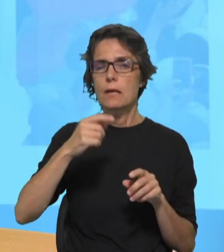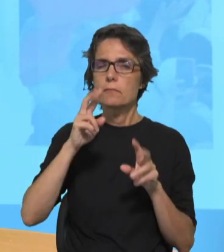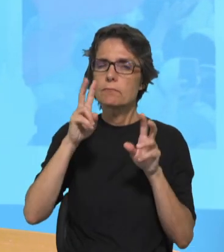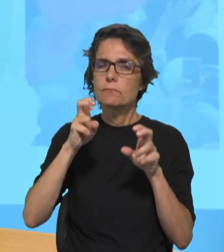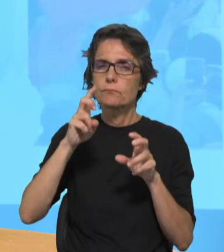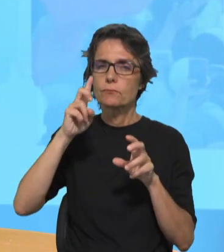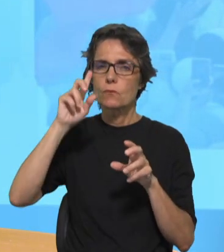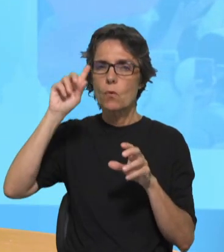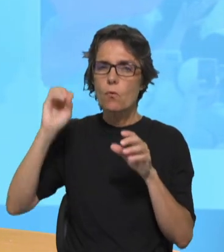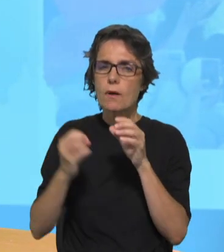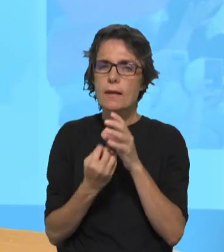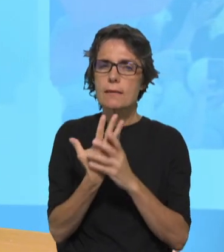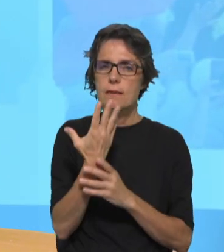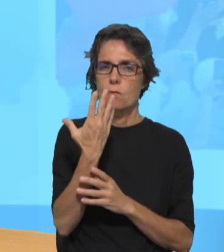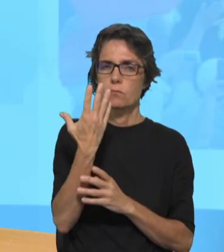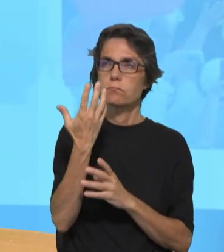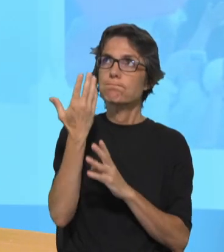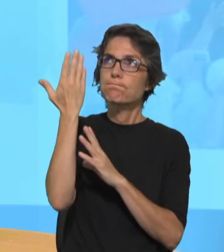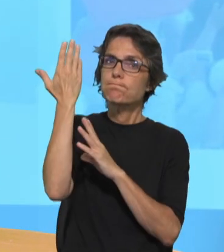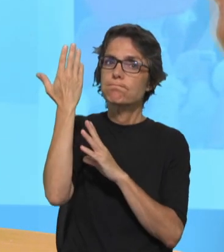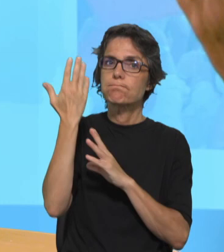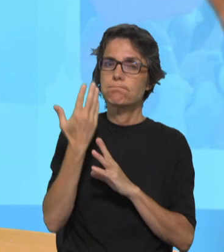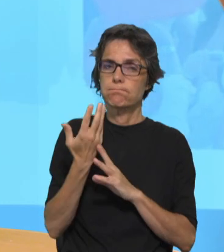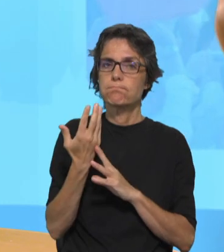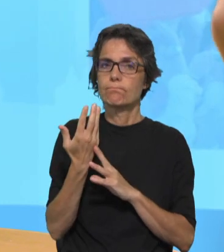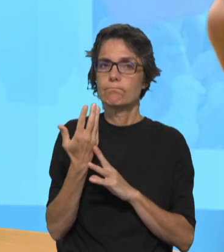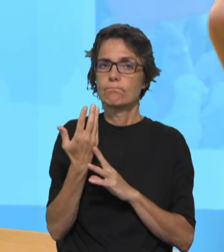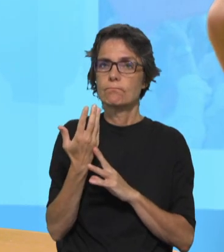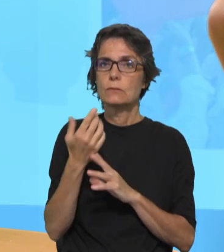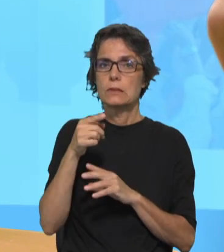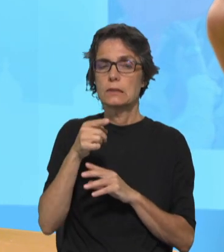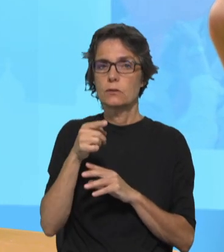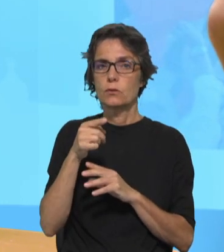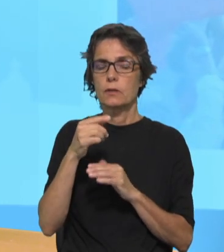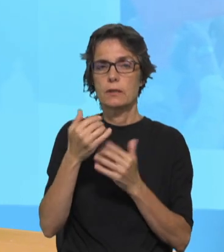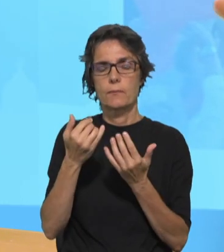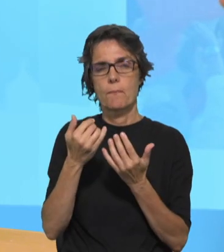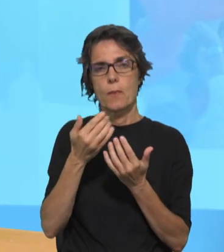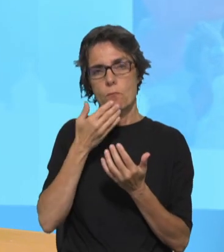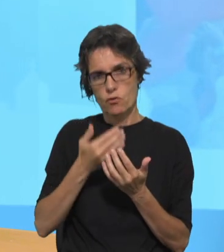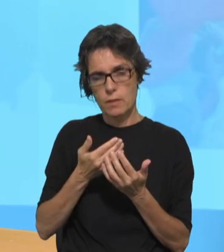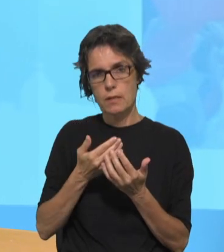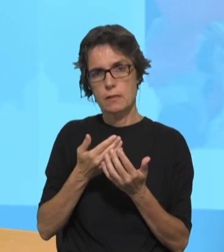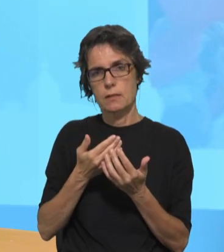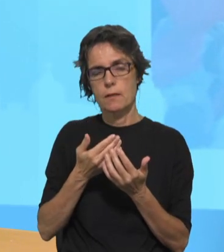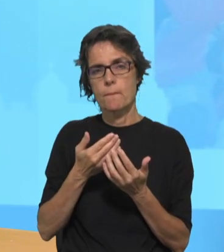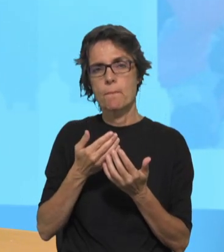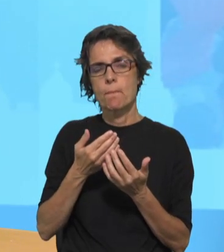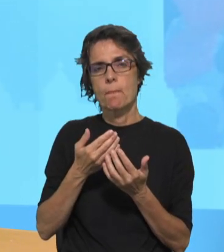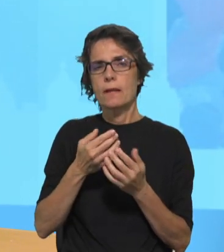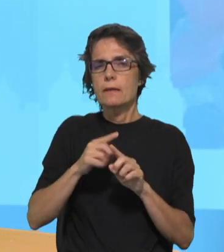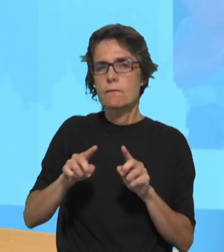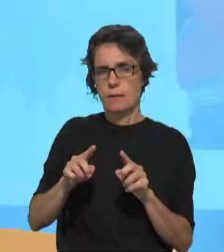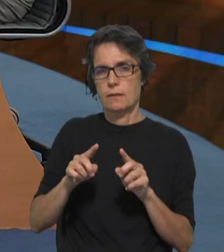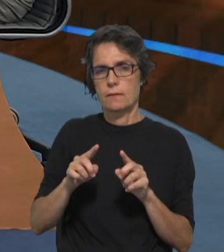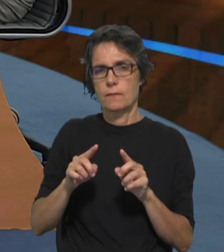numa dimensão que vai além da vivência católica, que uma experiência ecuménica, de